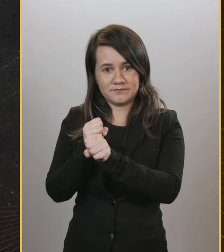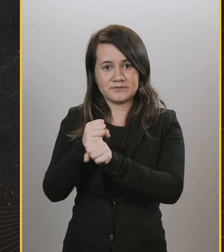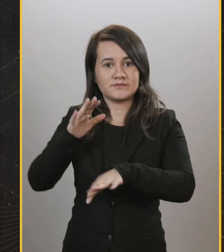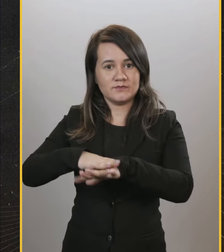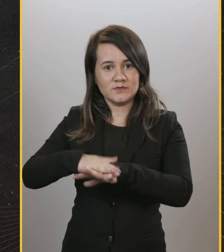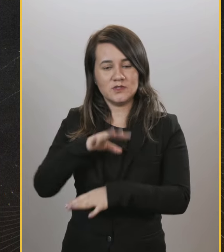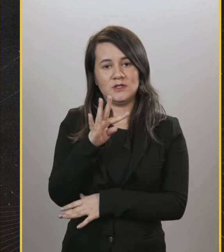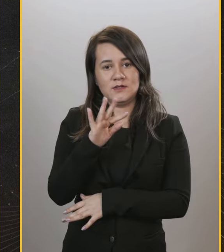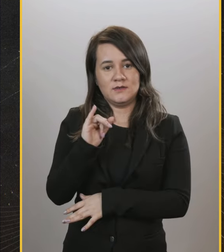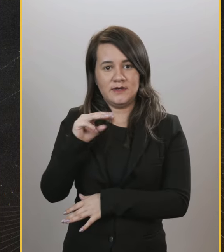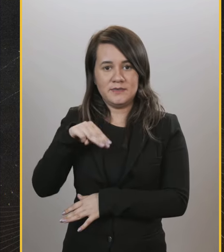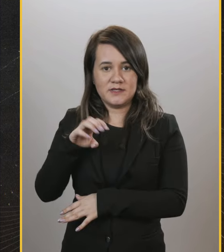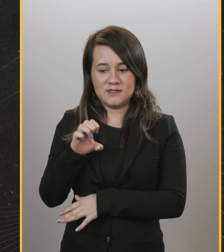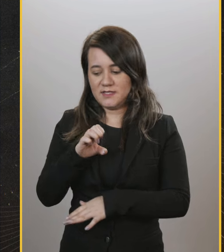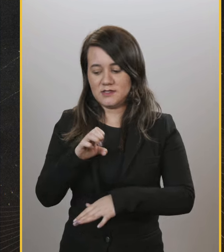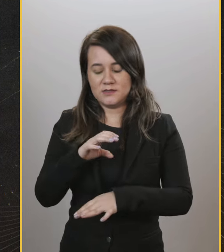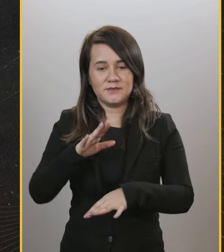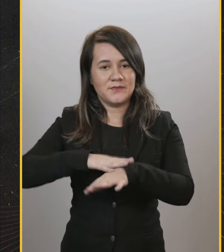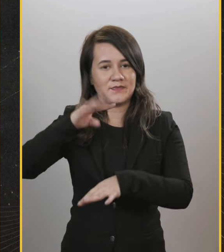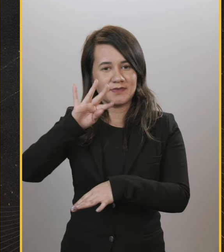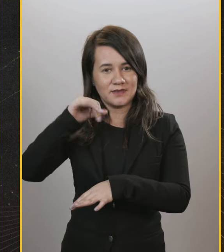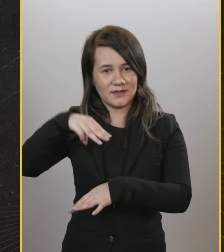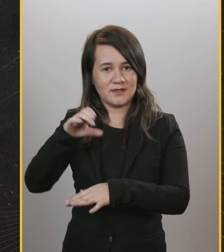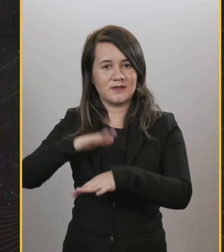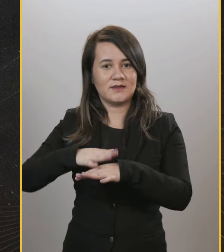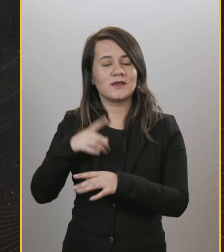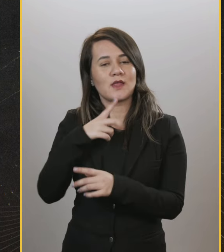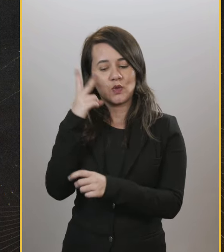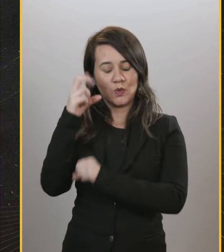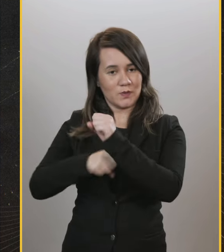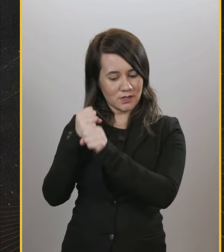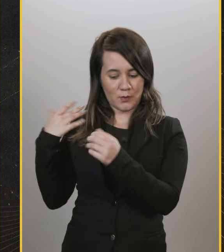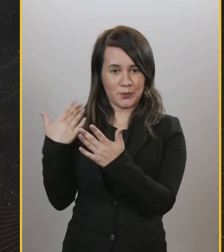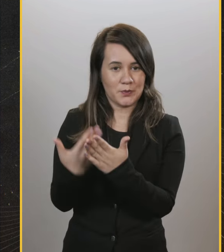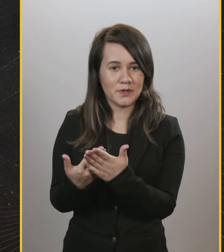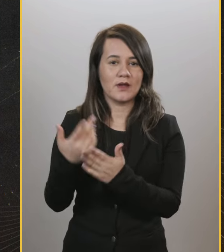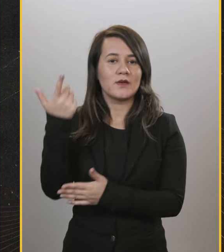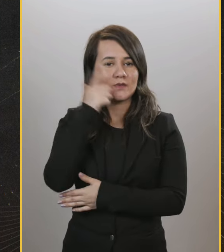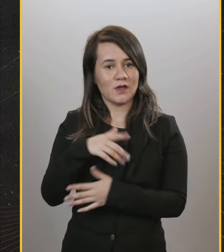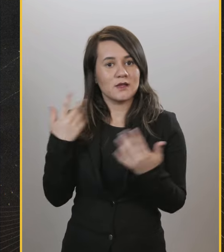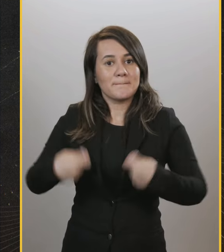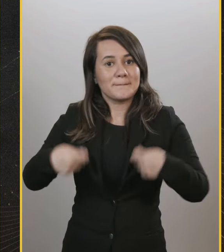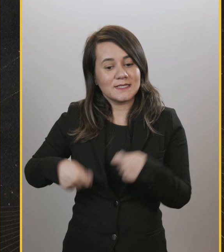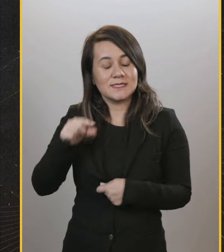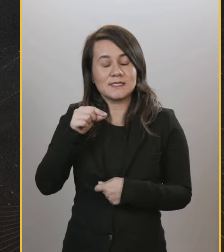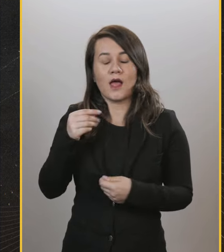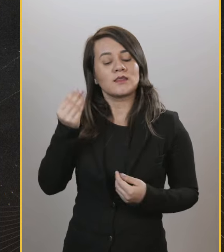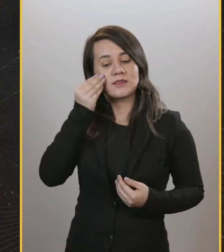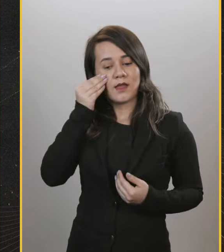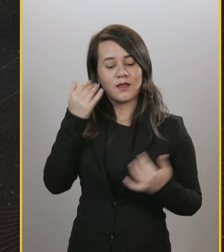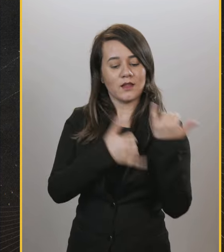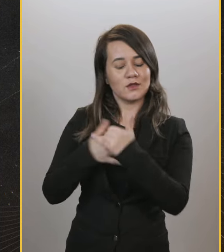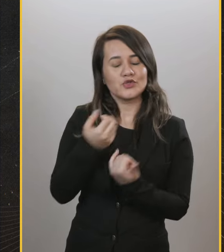dois anos, mas os dias... Eu falo pro meu time. Esses próximos sete dias são mais importantes do que os dois anos que vieram até aqui. A gente tem